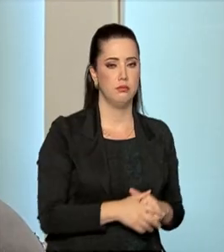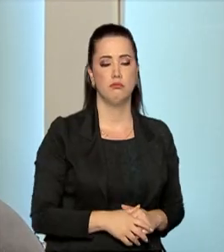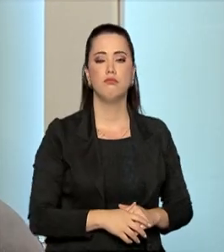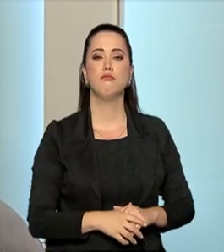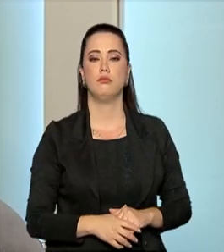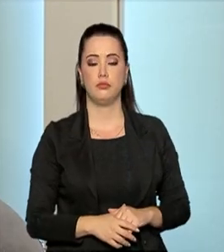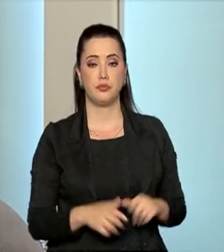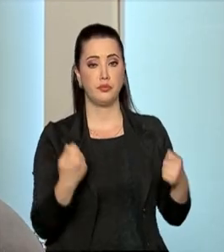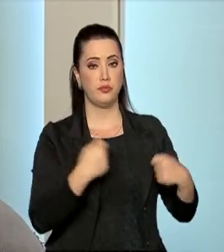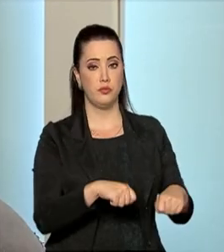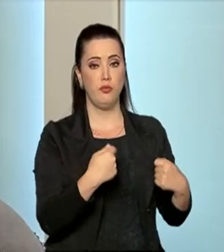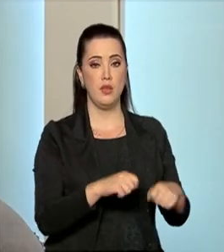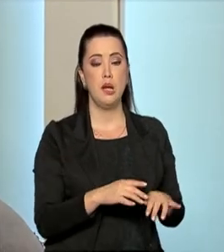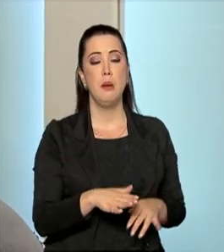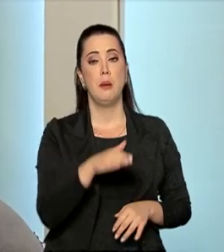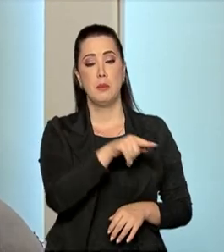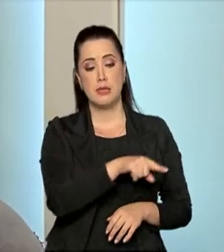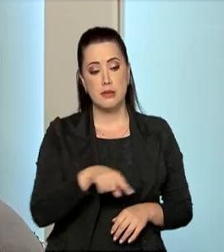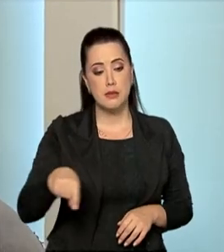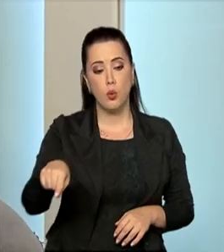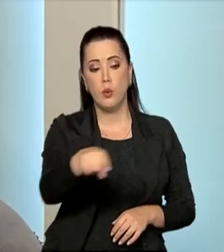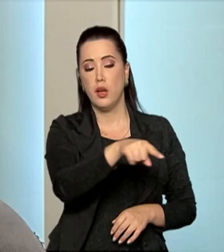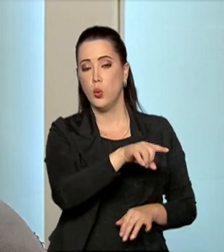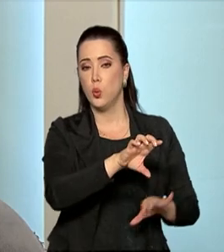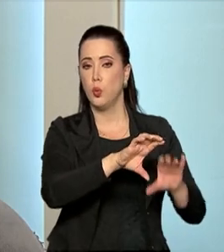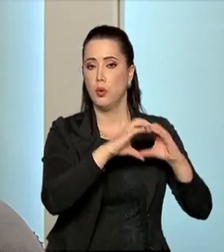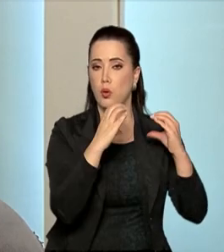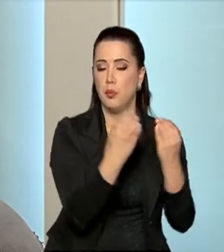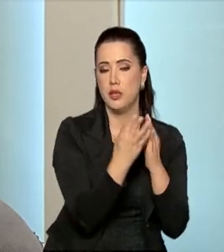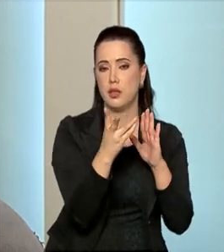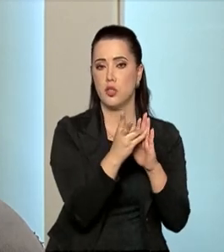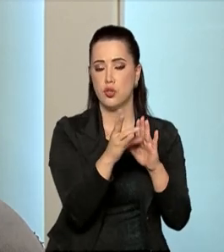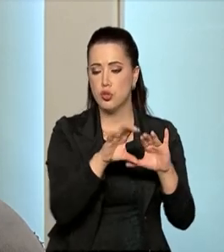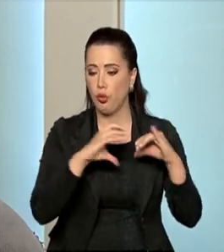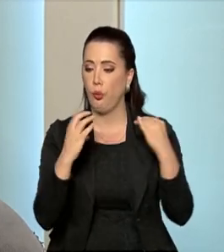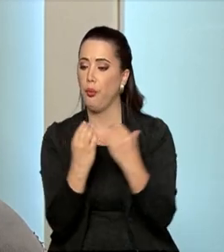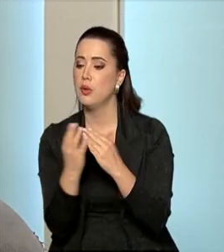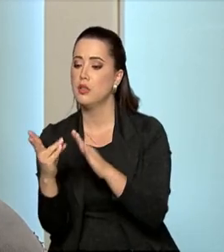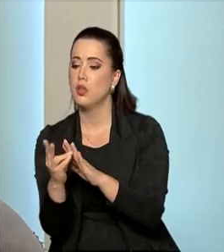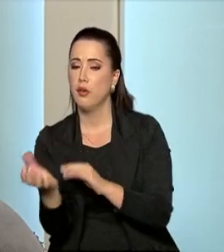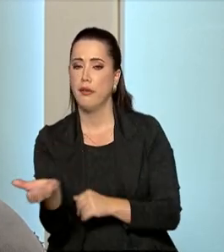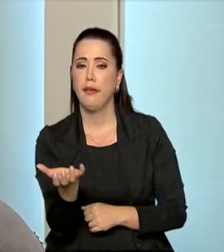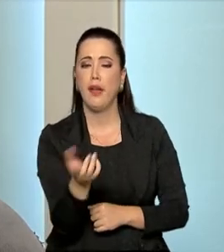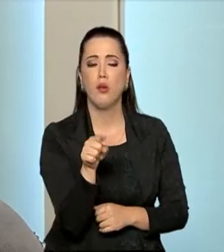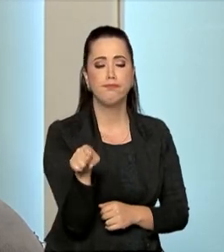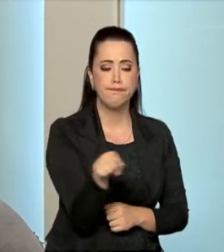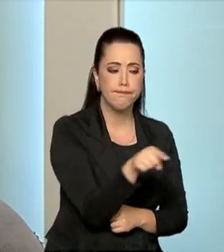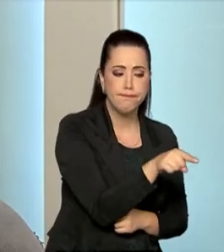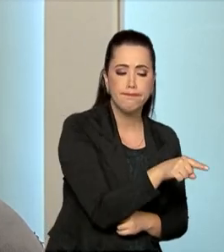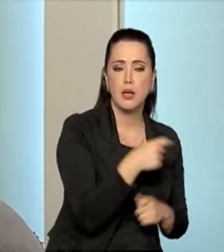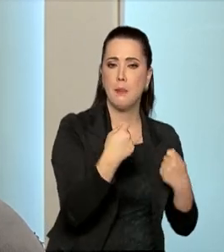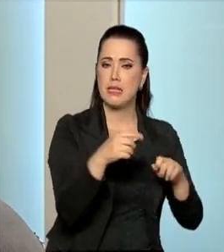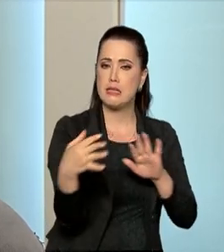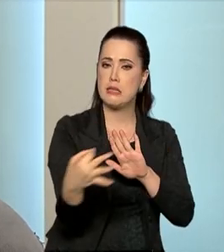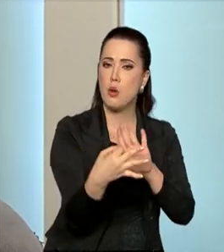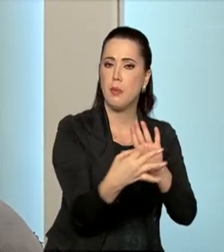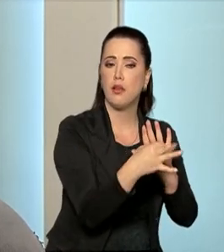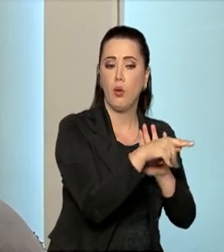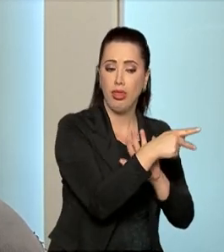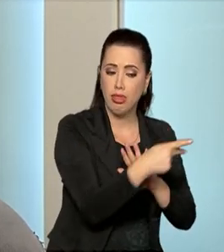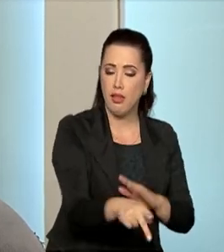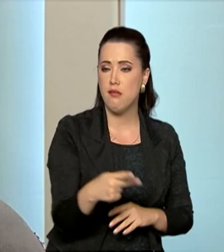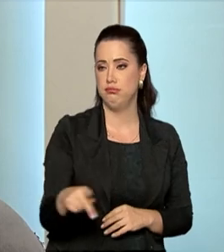necessidade de se ouvir as comunidades indígenas, verificar o que eles desejam realmente. Nós temos uma lista de indígenas